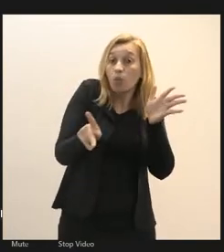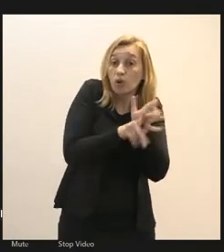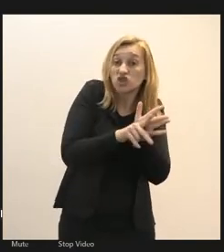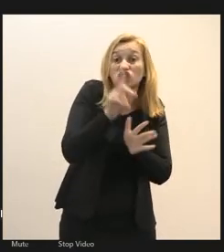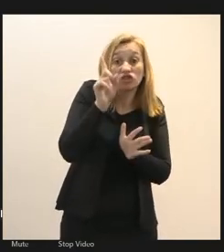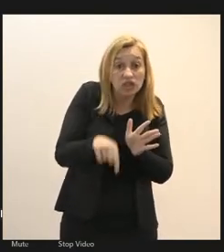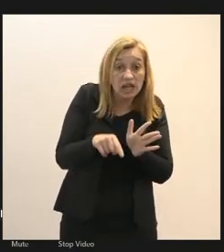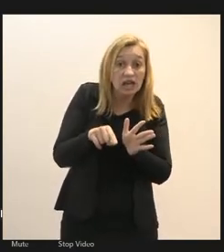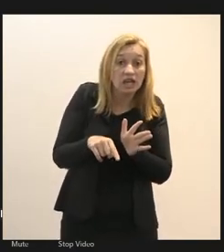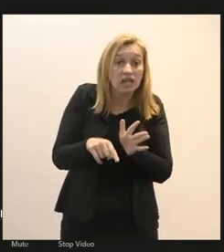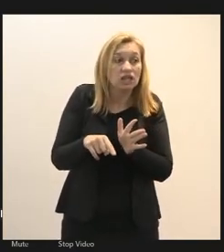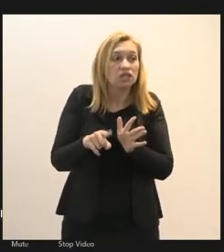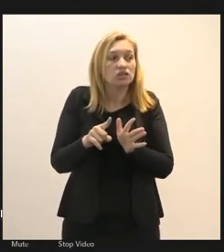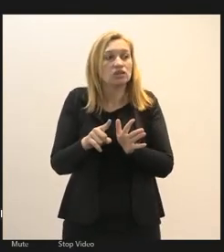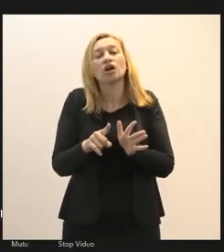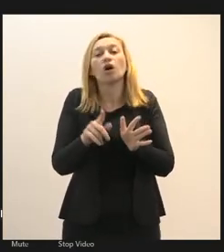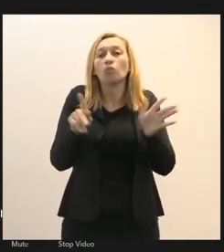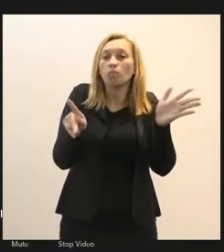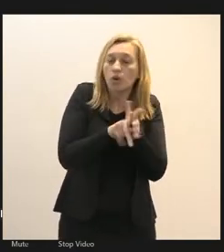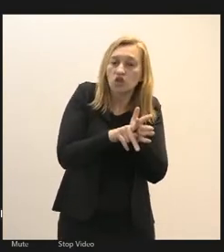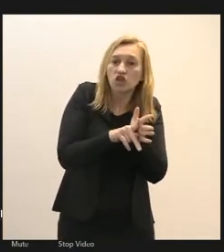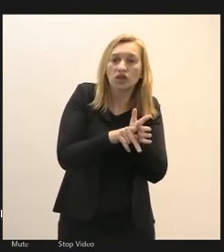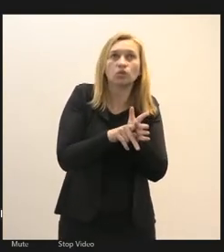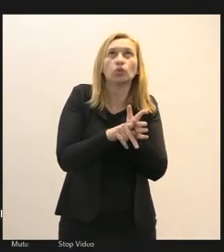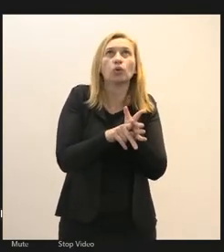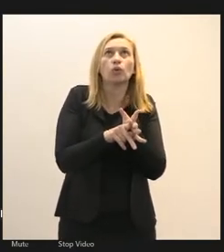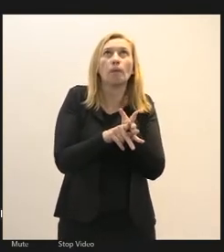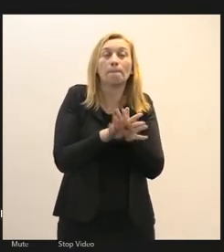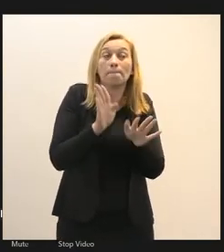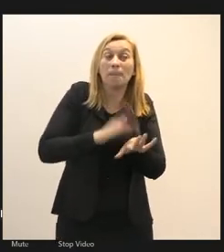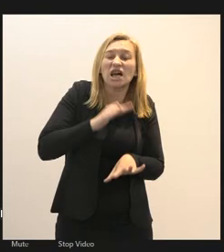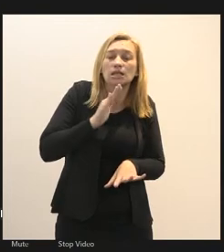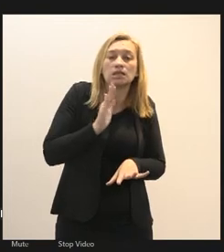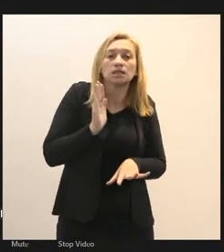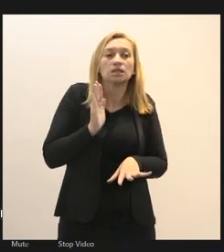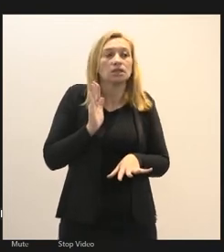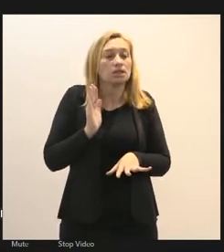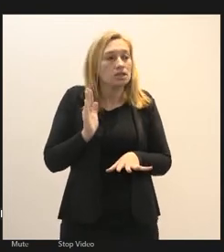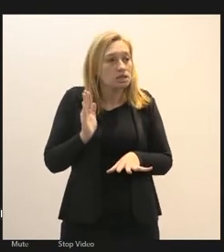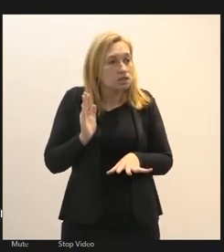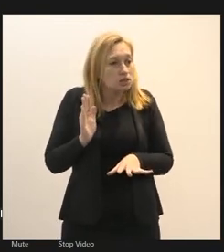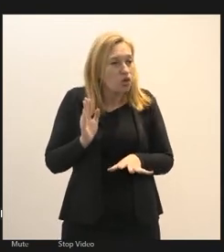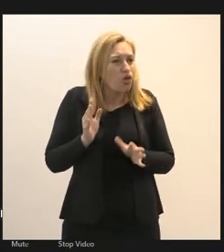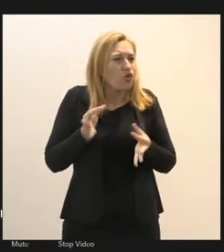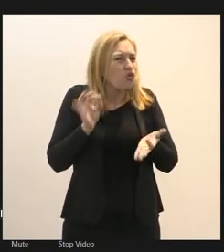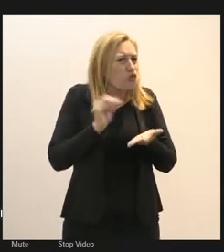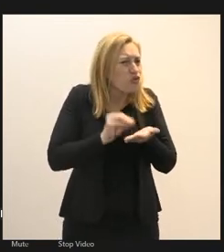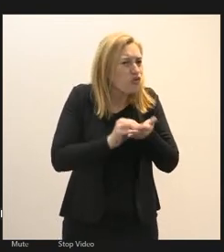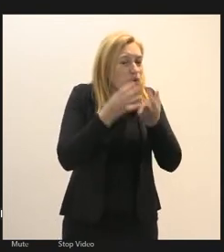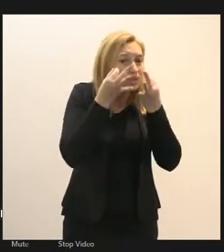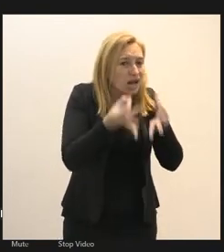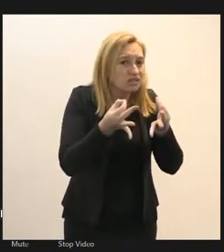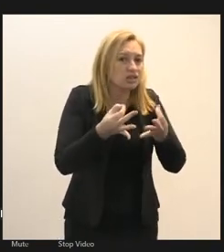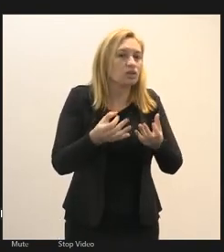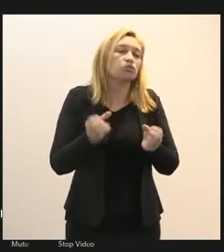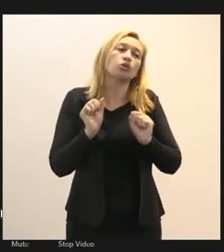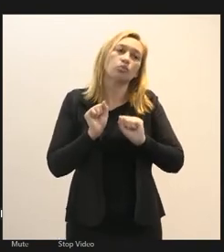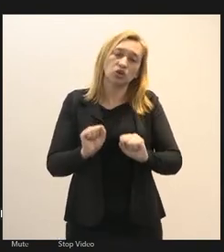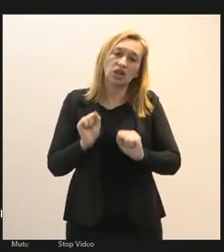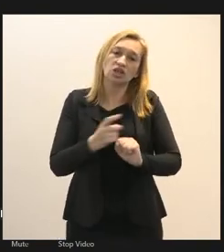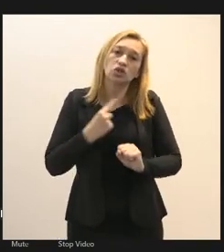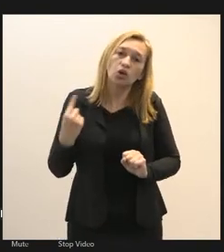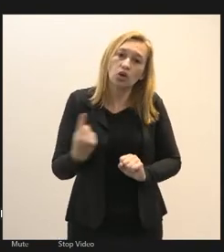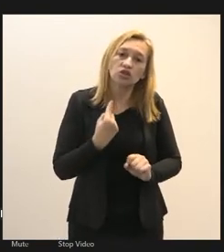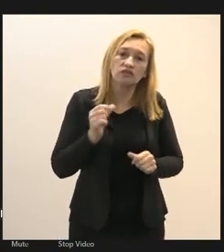que não é um acidente é um projeto mas falta atenção eu acho que se a gente pudesse fazer